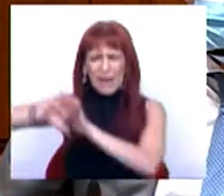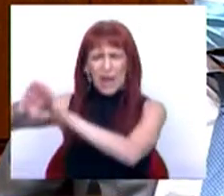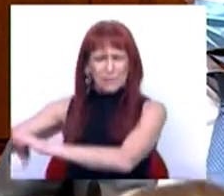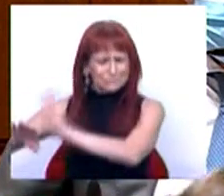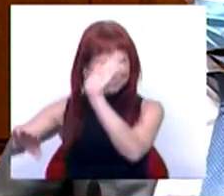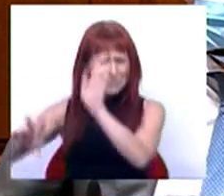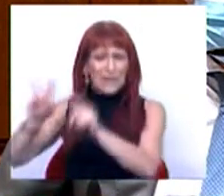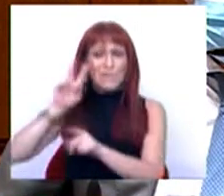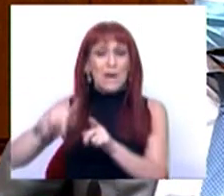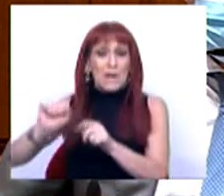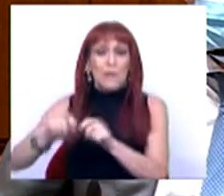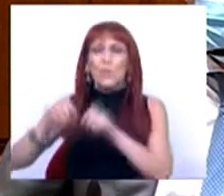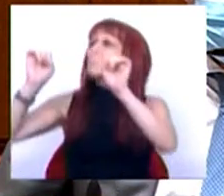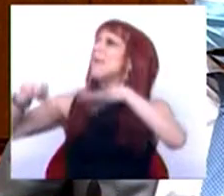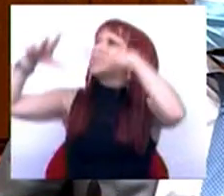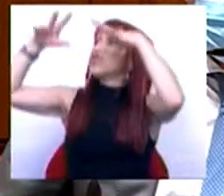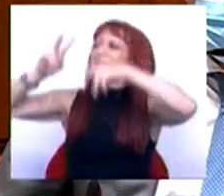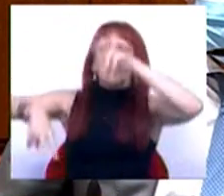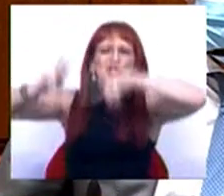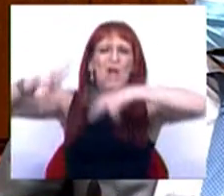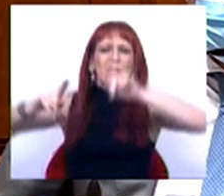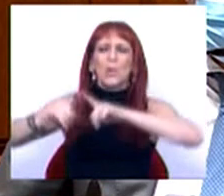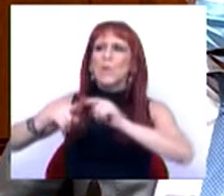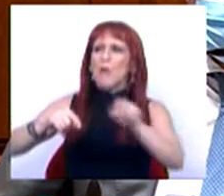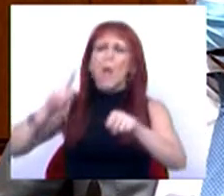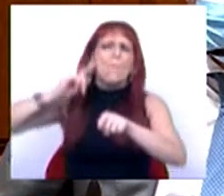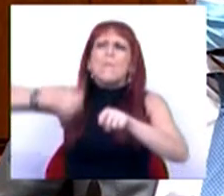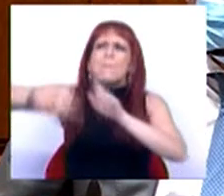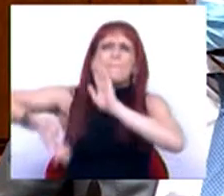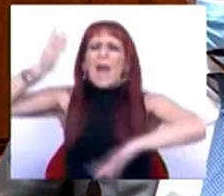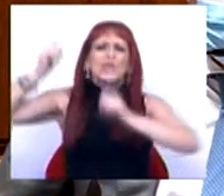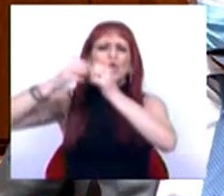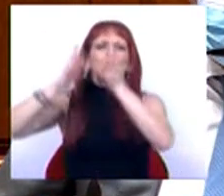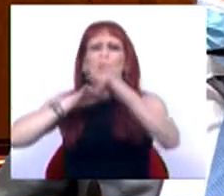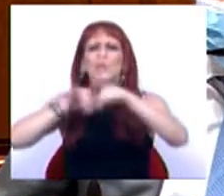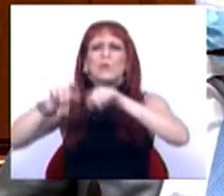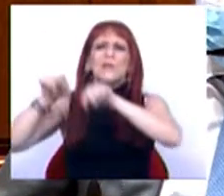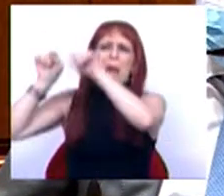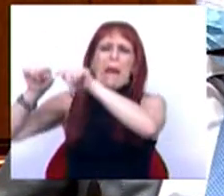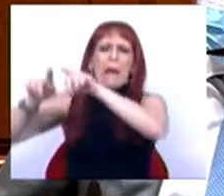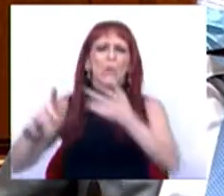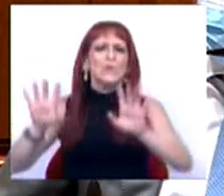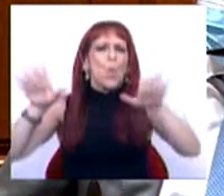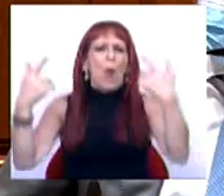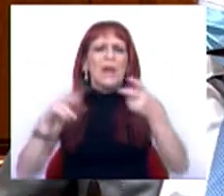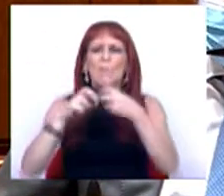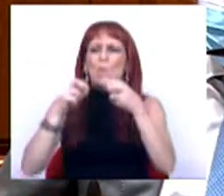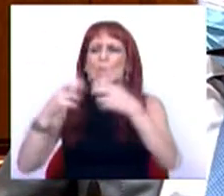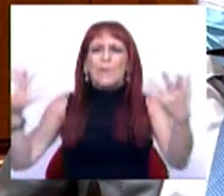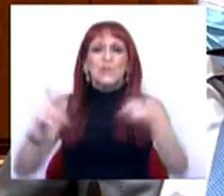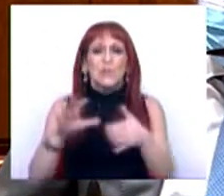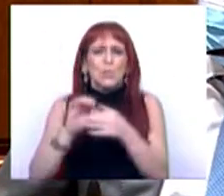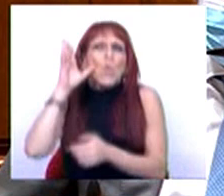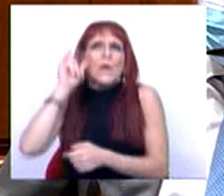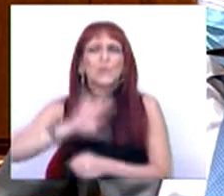que vêem numa magia fiscal o alfa e o ômega de todas as políticas, onde para qualquer problema do